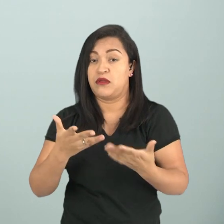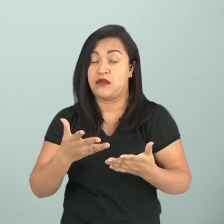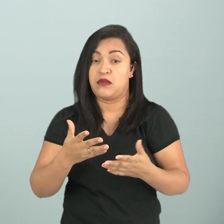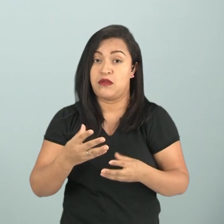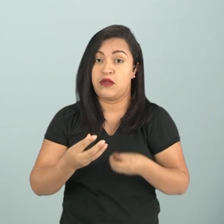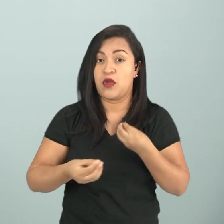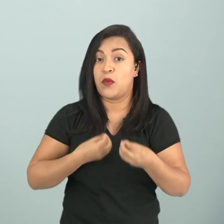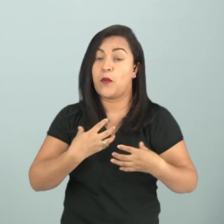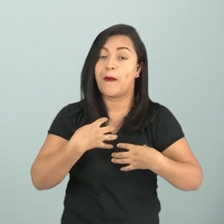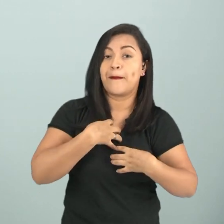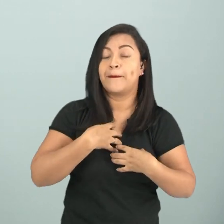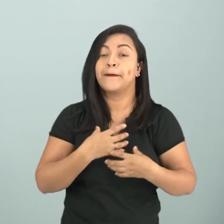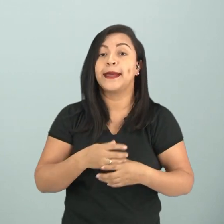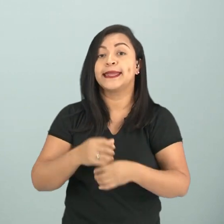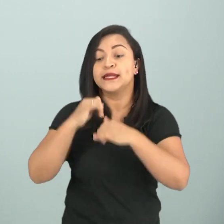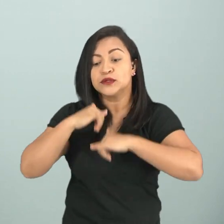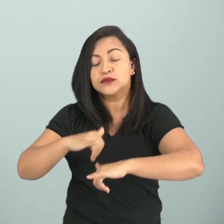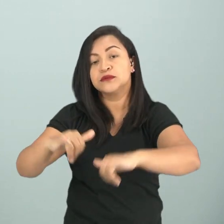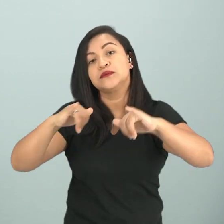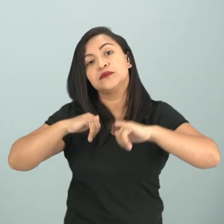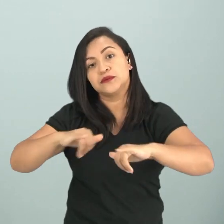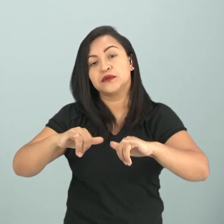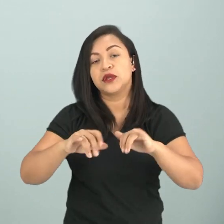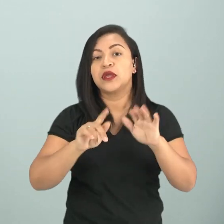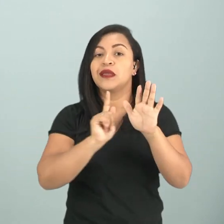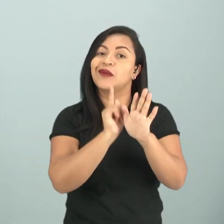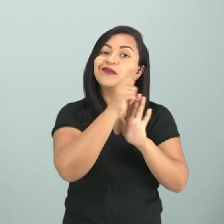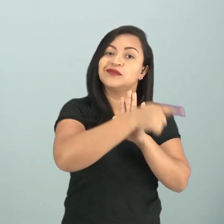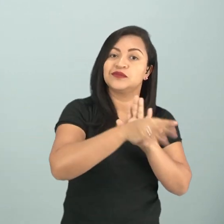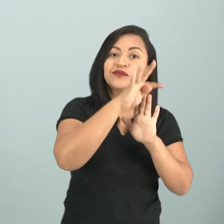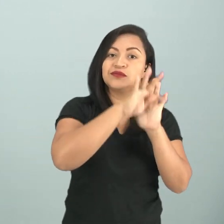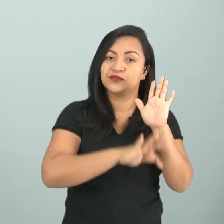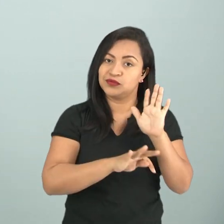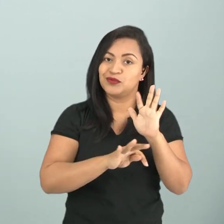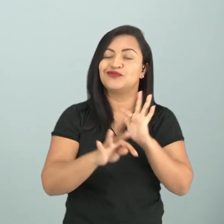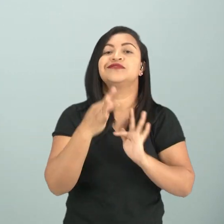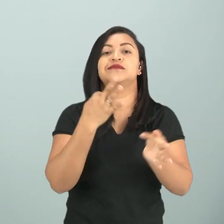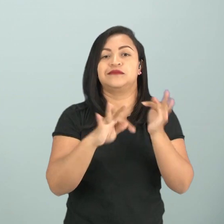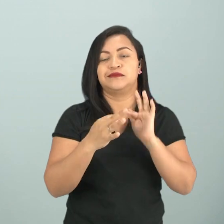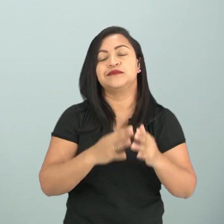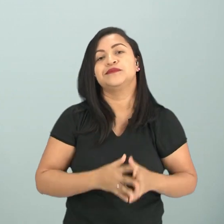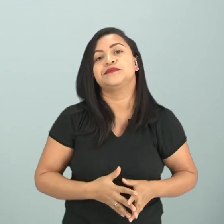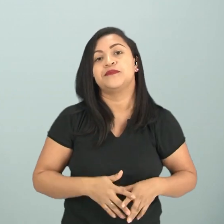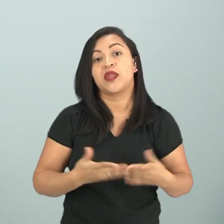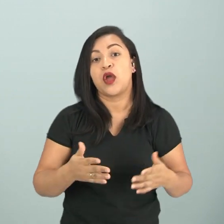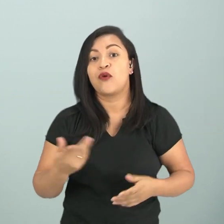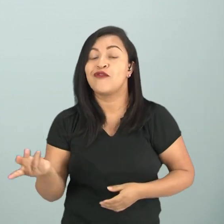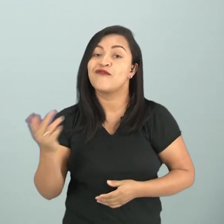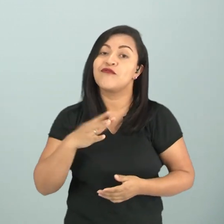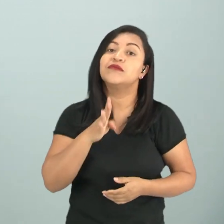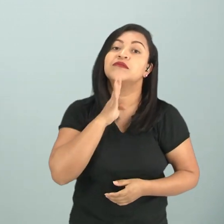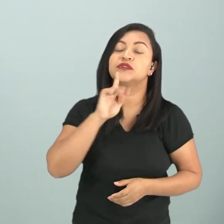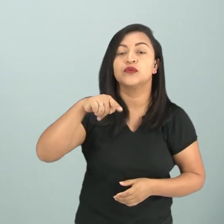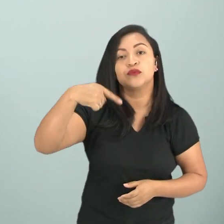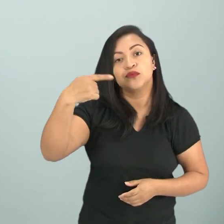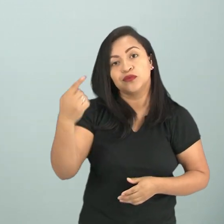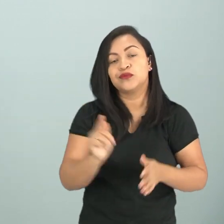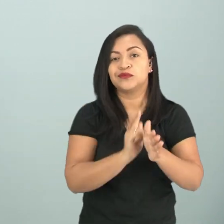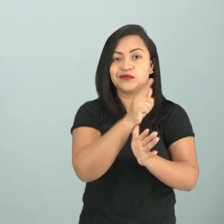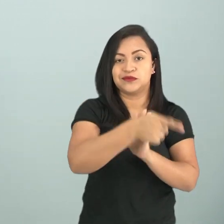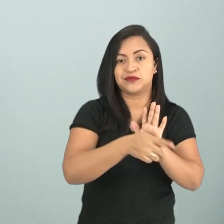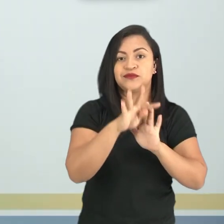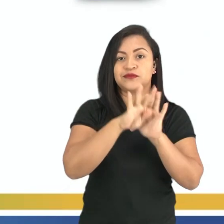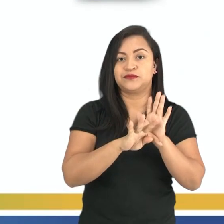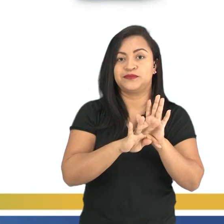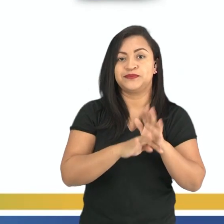comunicação. Então, se trata de um gênero textual digital. Agora, nós vamos conhecer outro gênero textual digital.